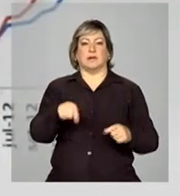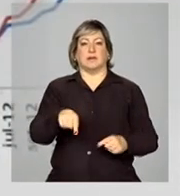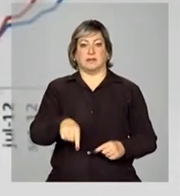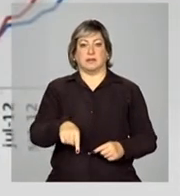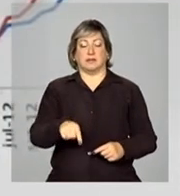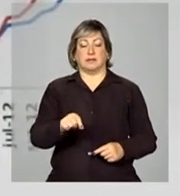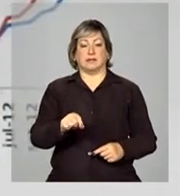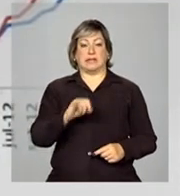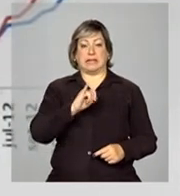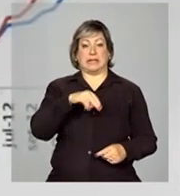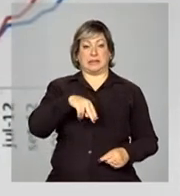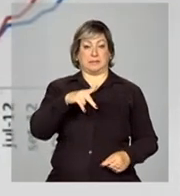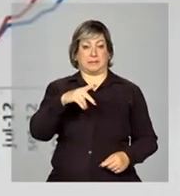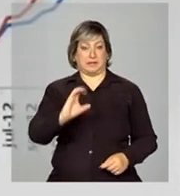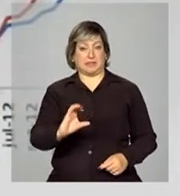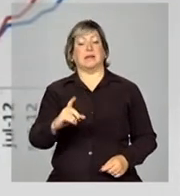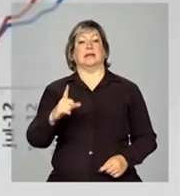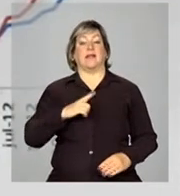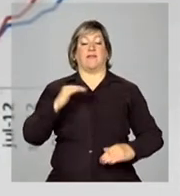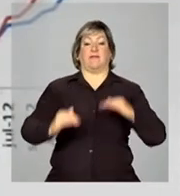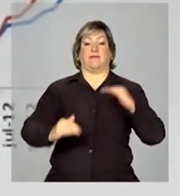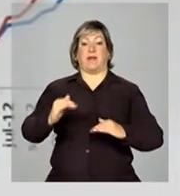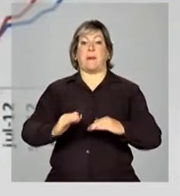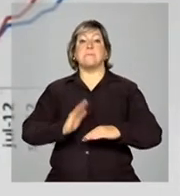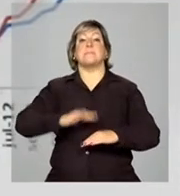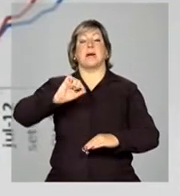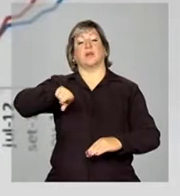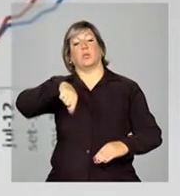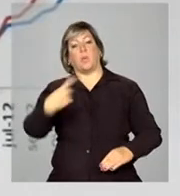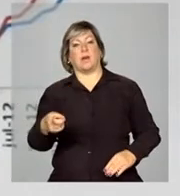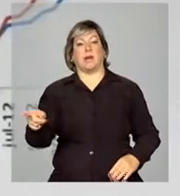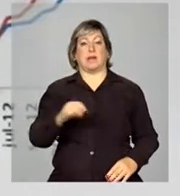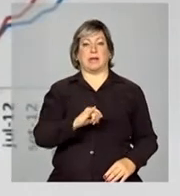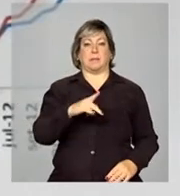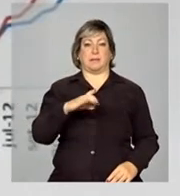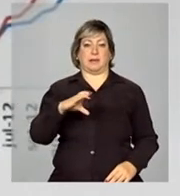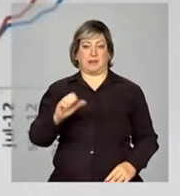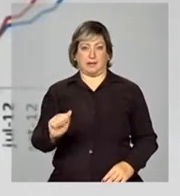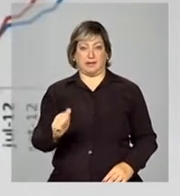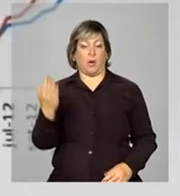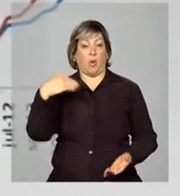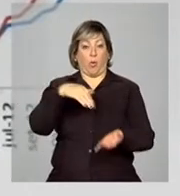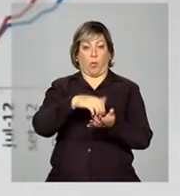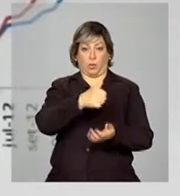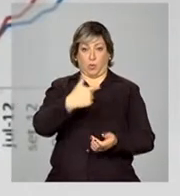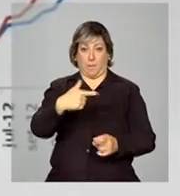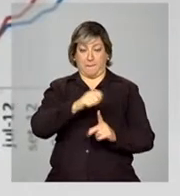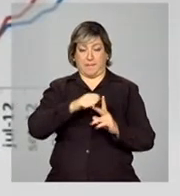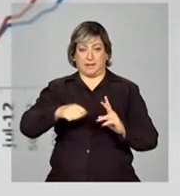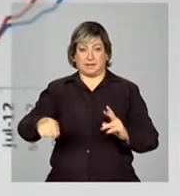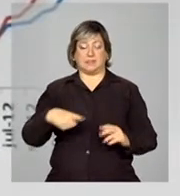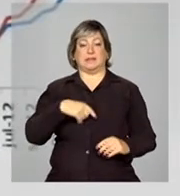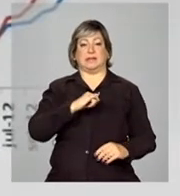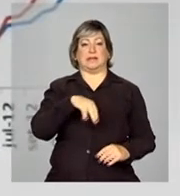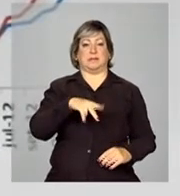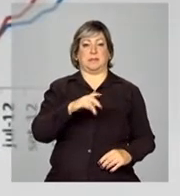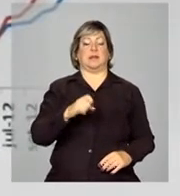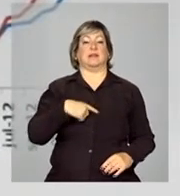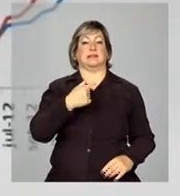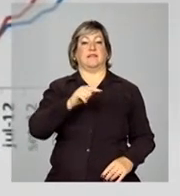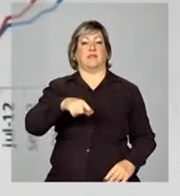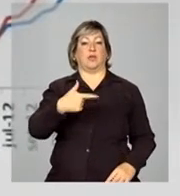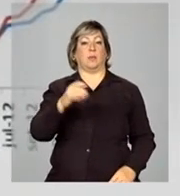o NPC tem variado mais do que o IPCA. Então, nos últimos 12 meses, a variação do NPC foi de 7